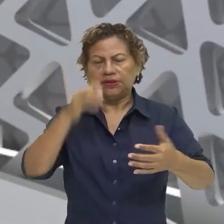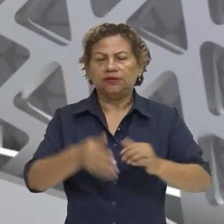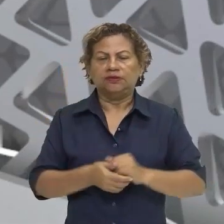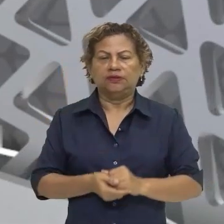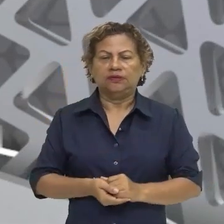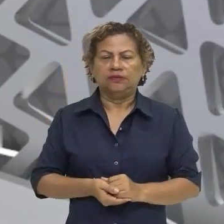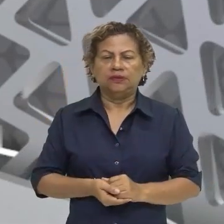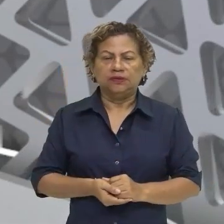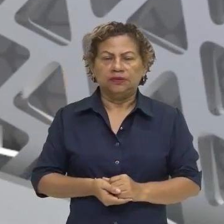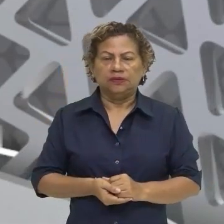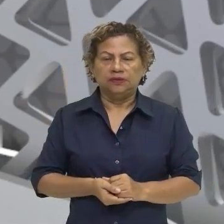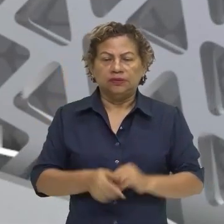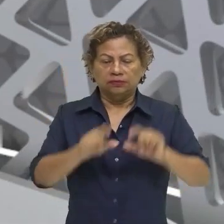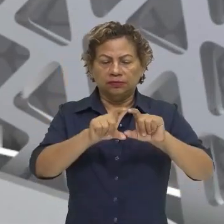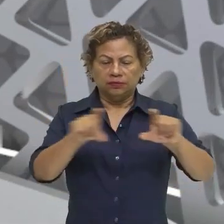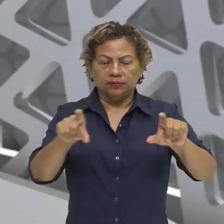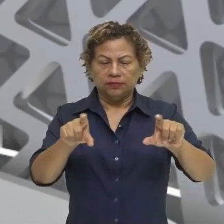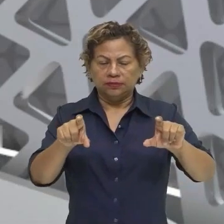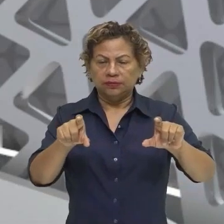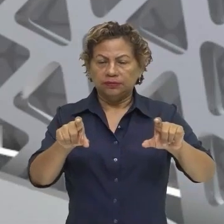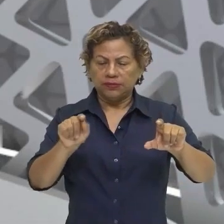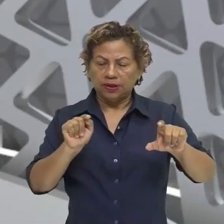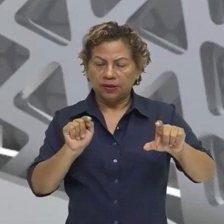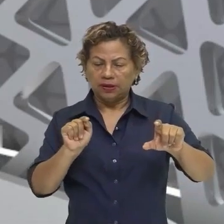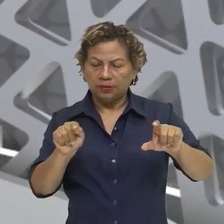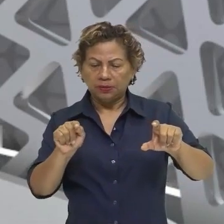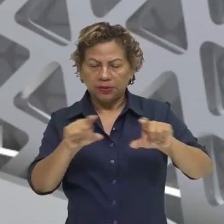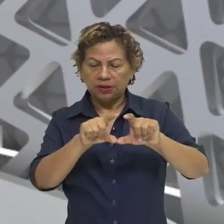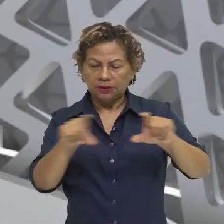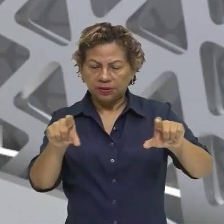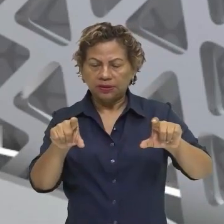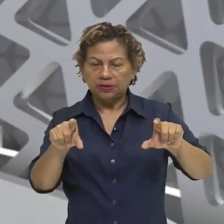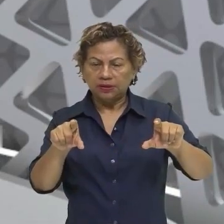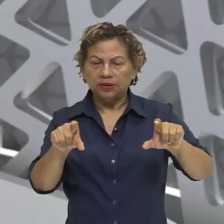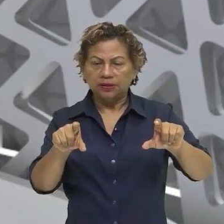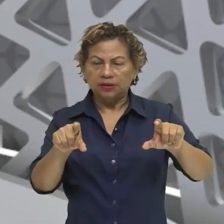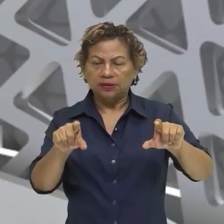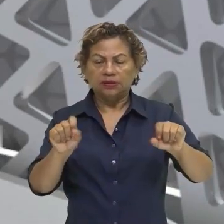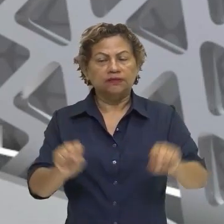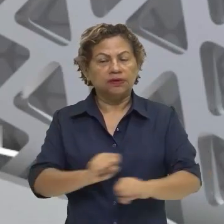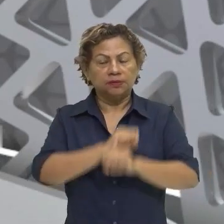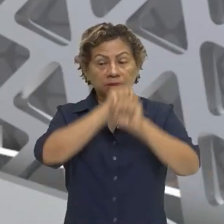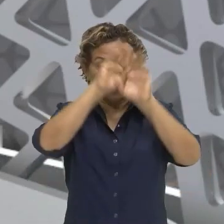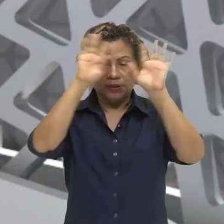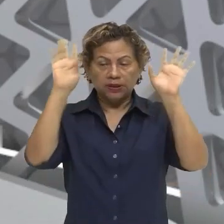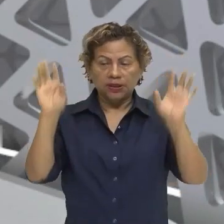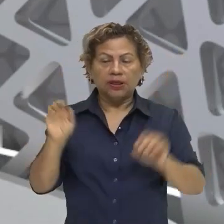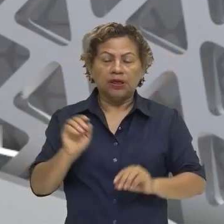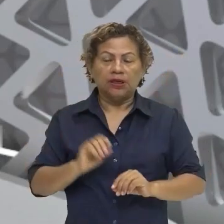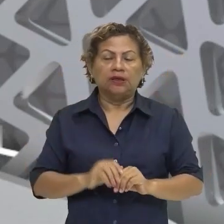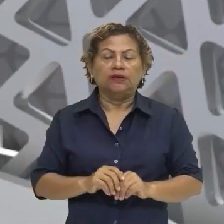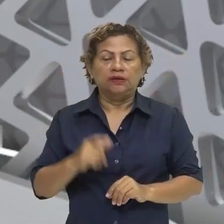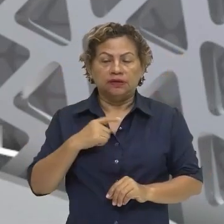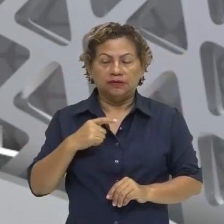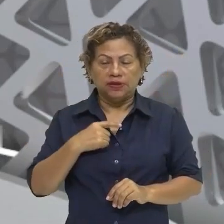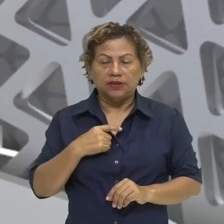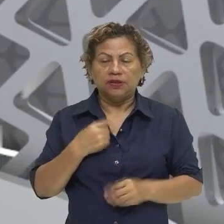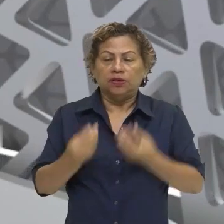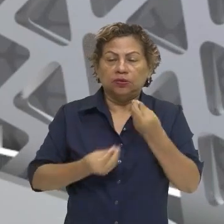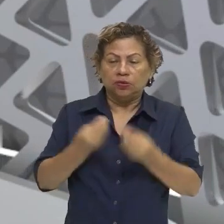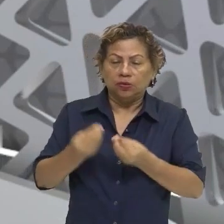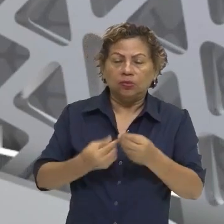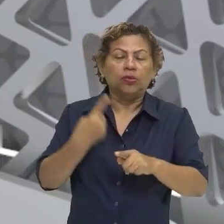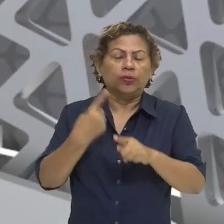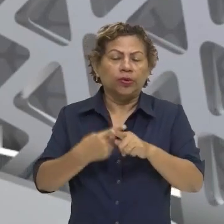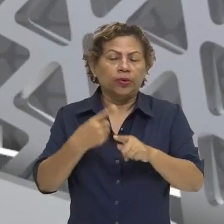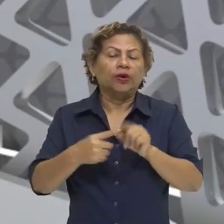imediato, no primeiro parágrafo da notícia, já vai estar constando lá, é o que, o quando, o porquê, quem, né?